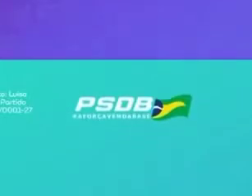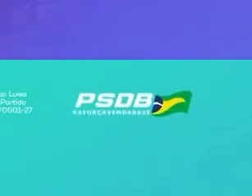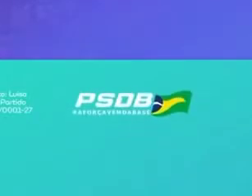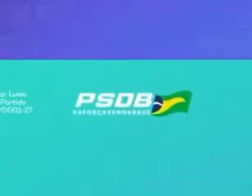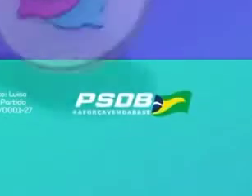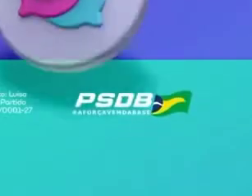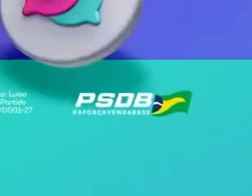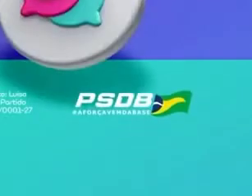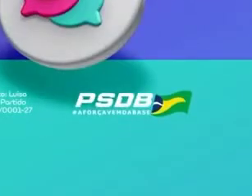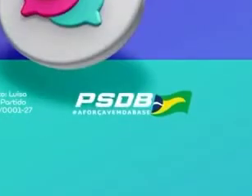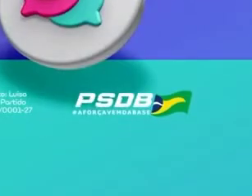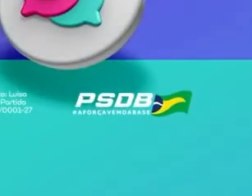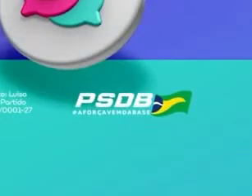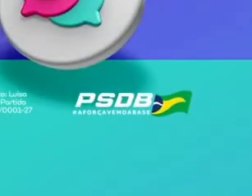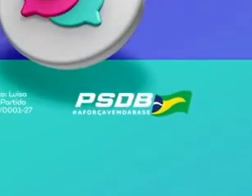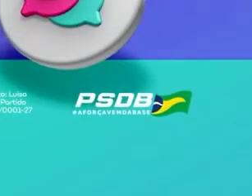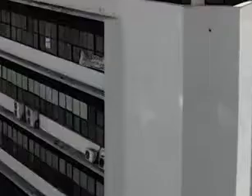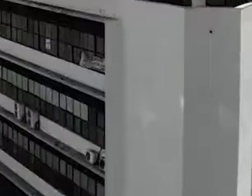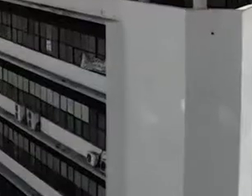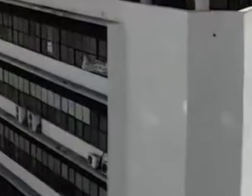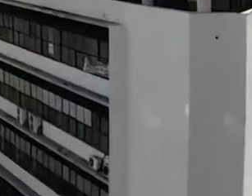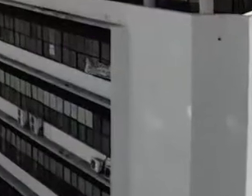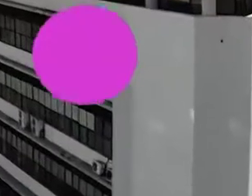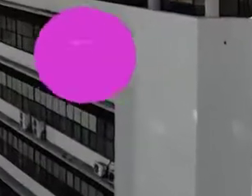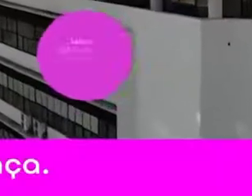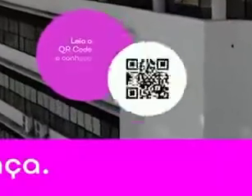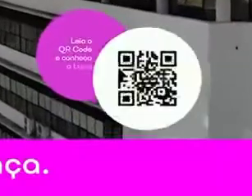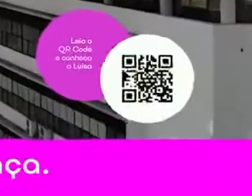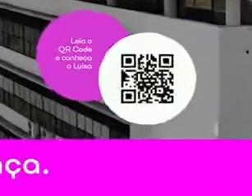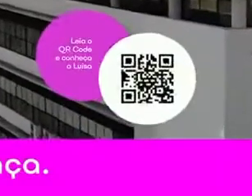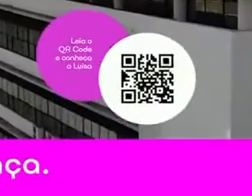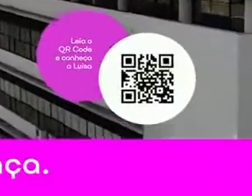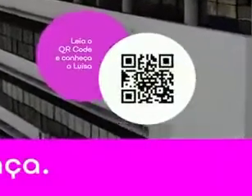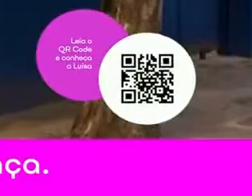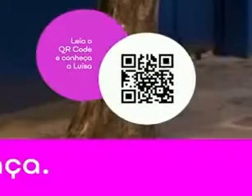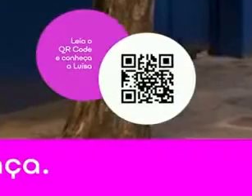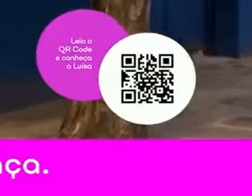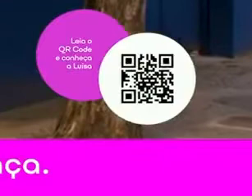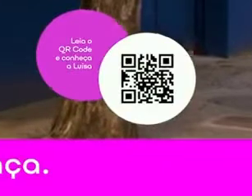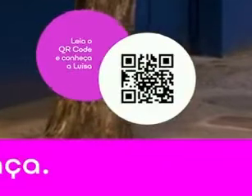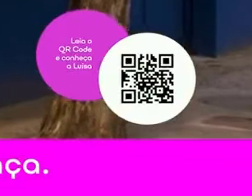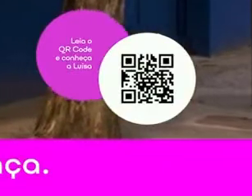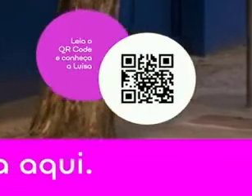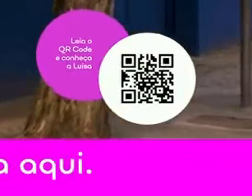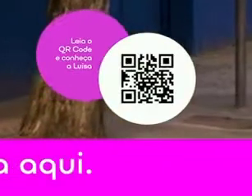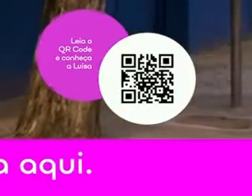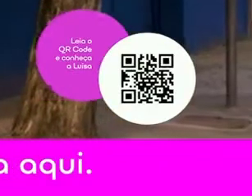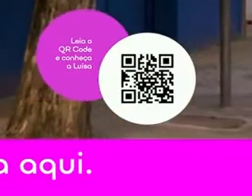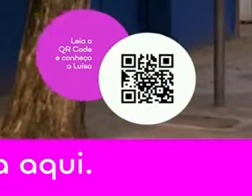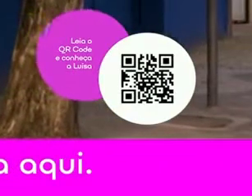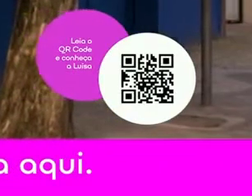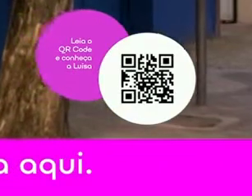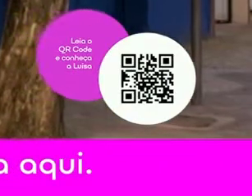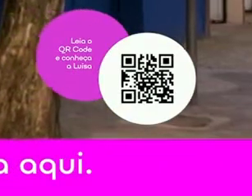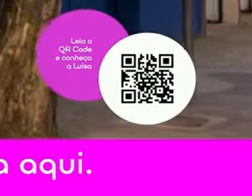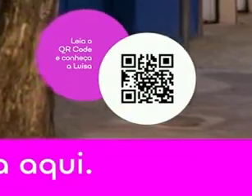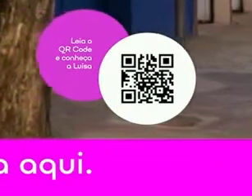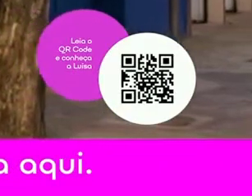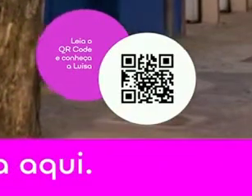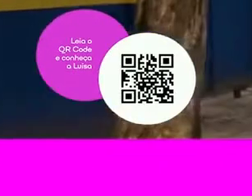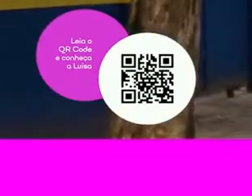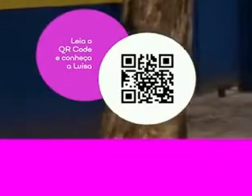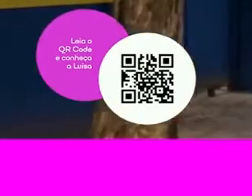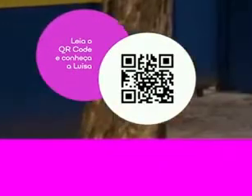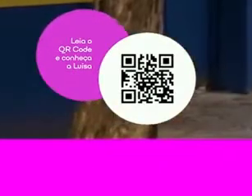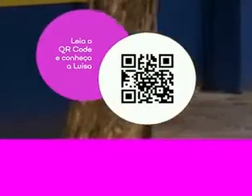Programa Luísa 45, Prefeita. BH tem muitos problemas de segurança, mas tem um deles que raramente chega